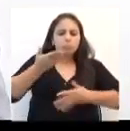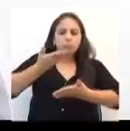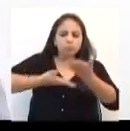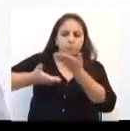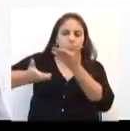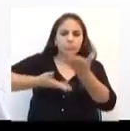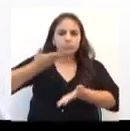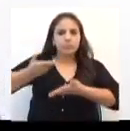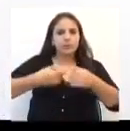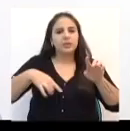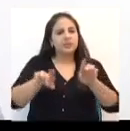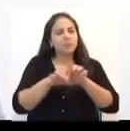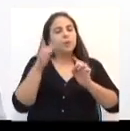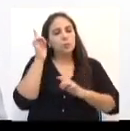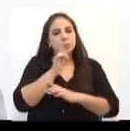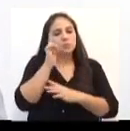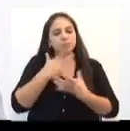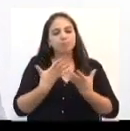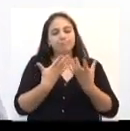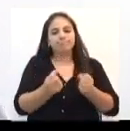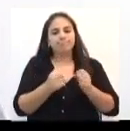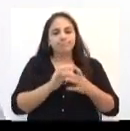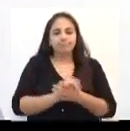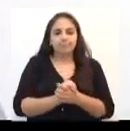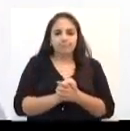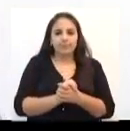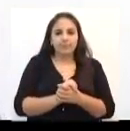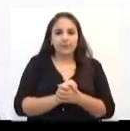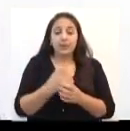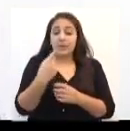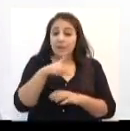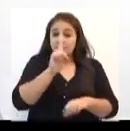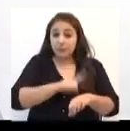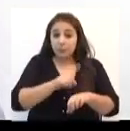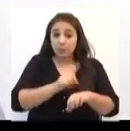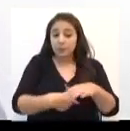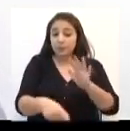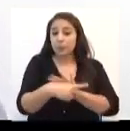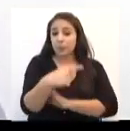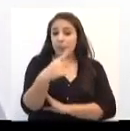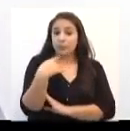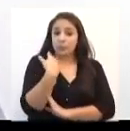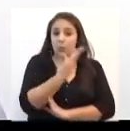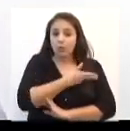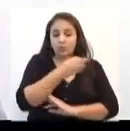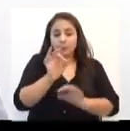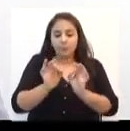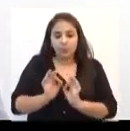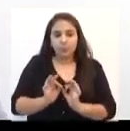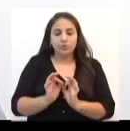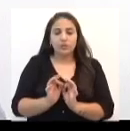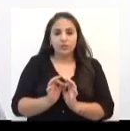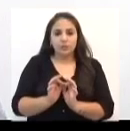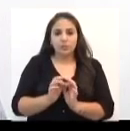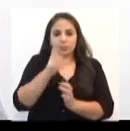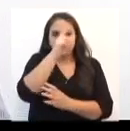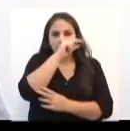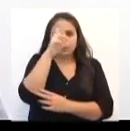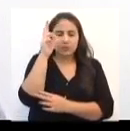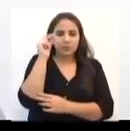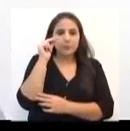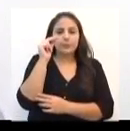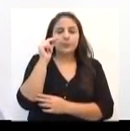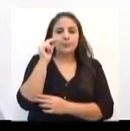e acabou por aprovar. Porque é esse o momento da casa. O projeto é elaborado pelo Executivo, a partir do diálogo